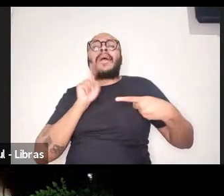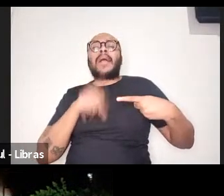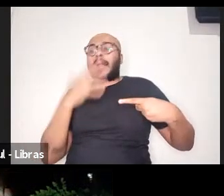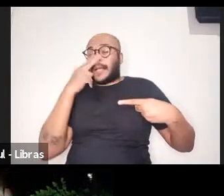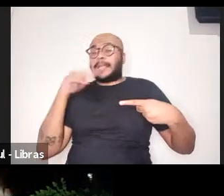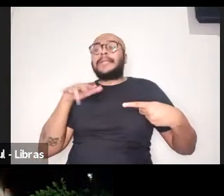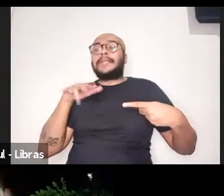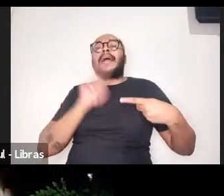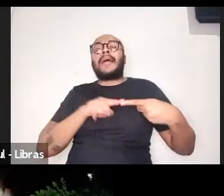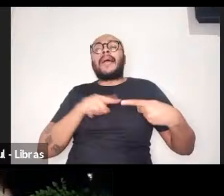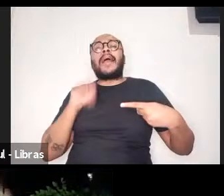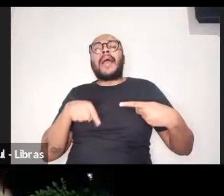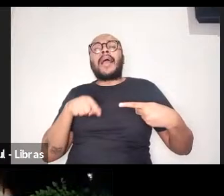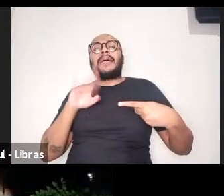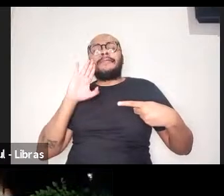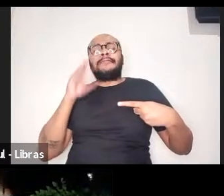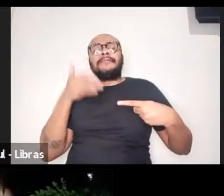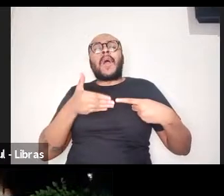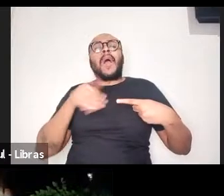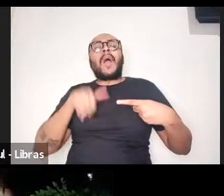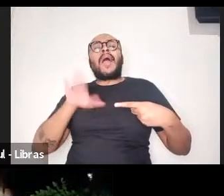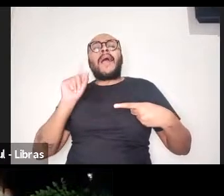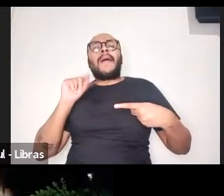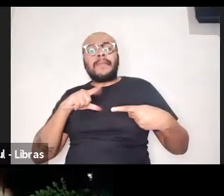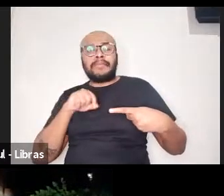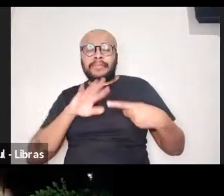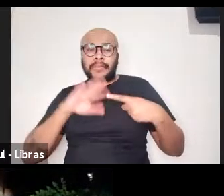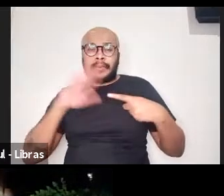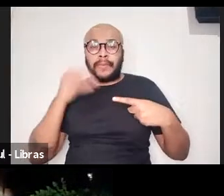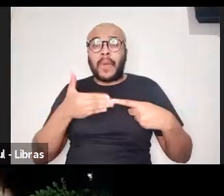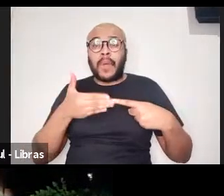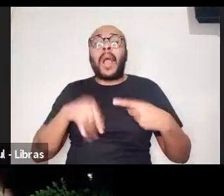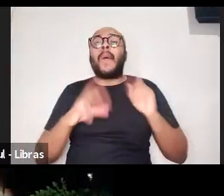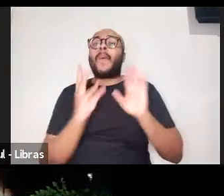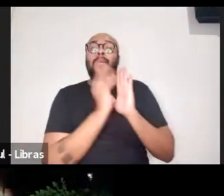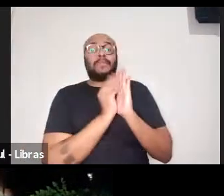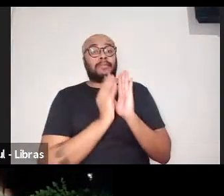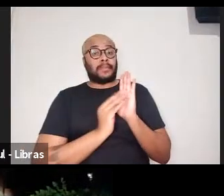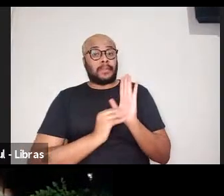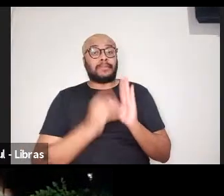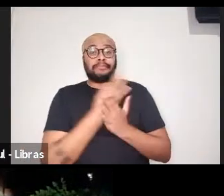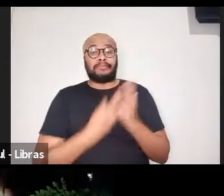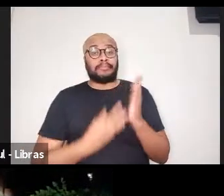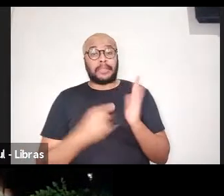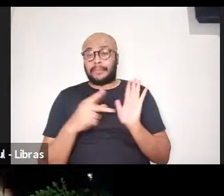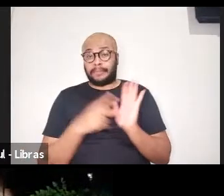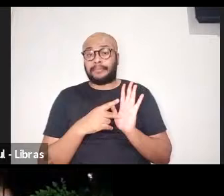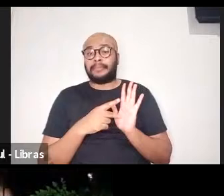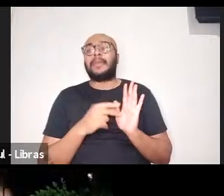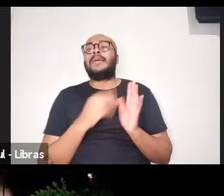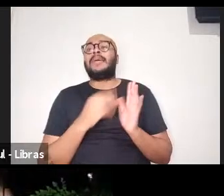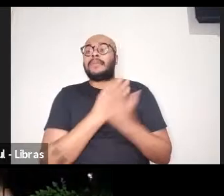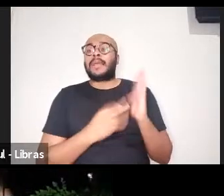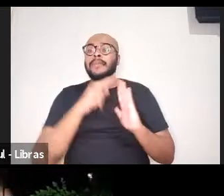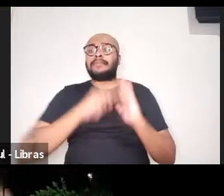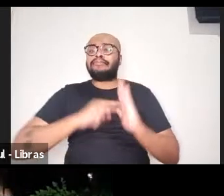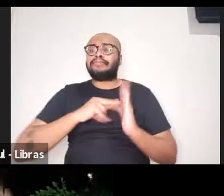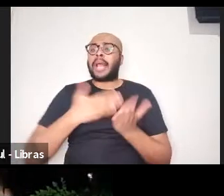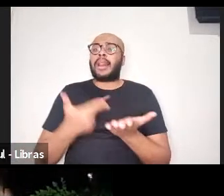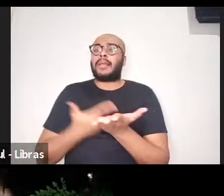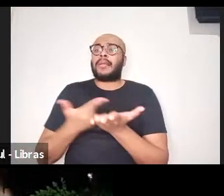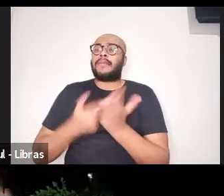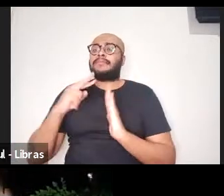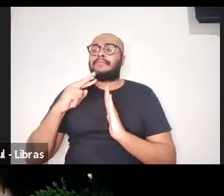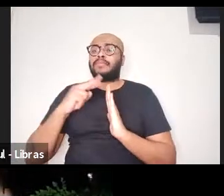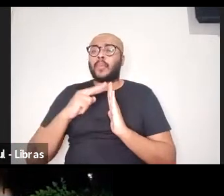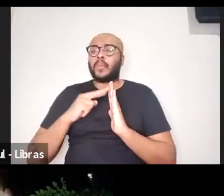objetiva é a dimensão do conteúdo mesmo do texto. Uma pessoa que lê um livro e vai